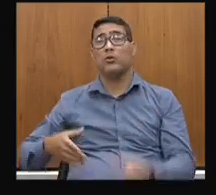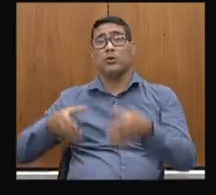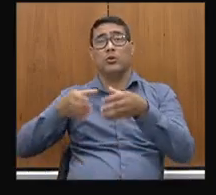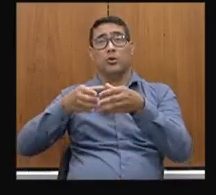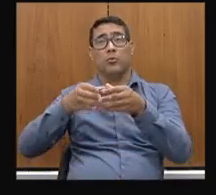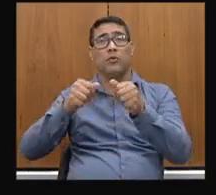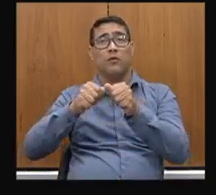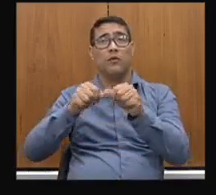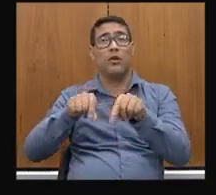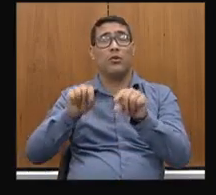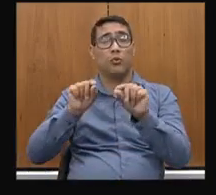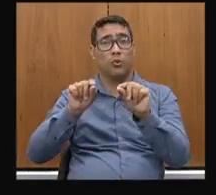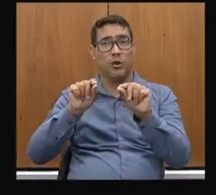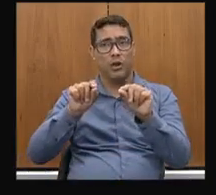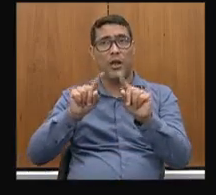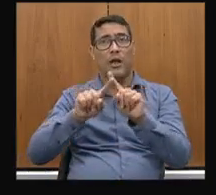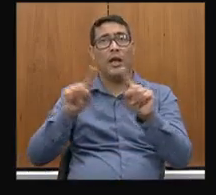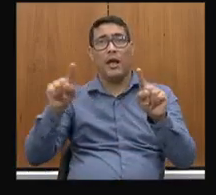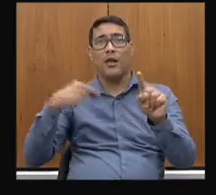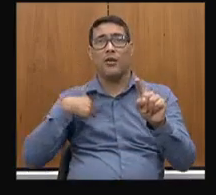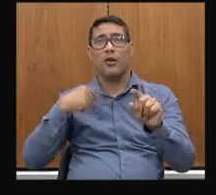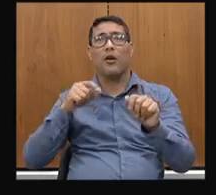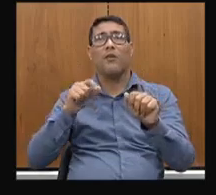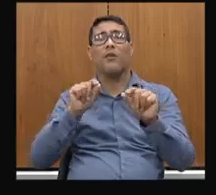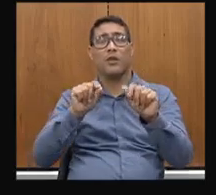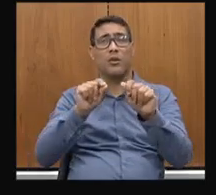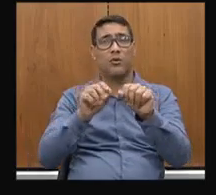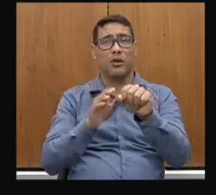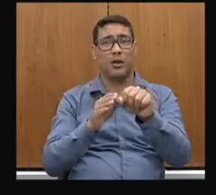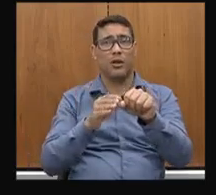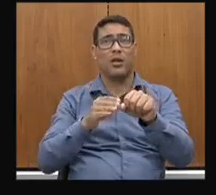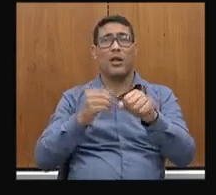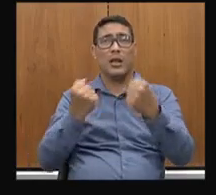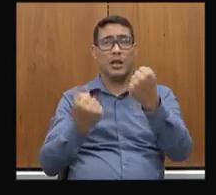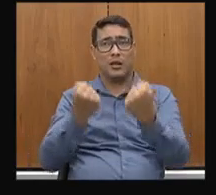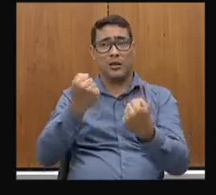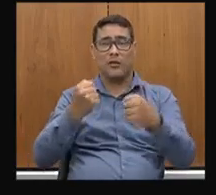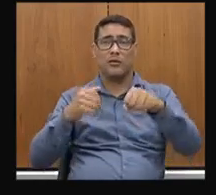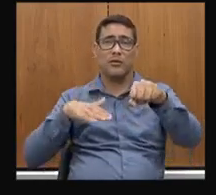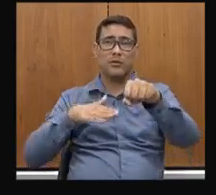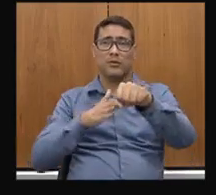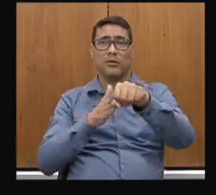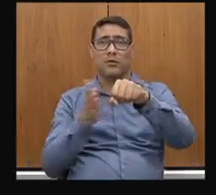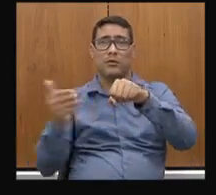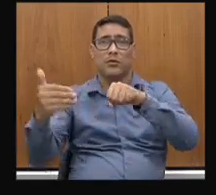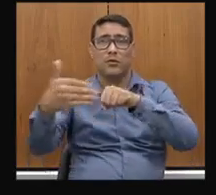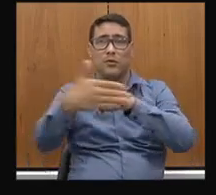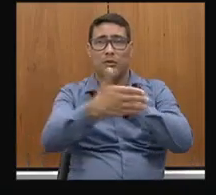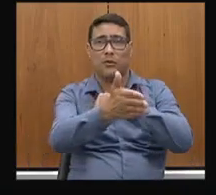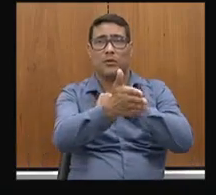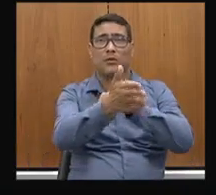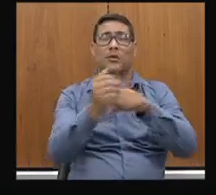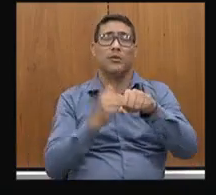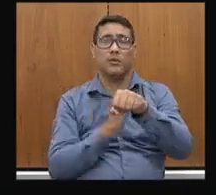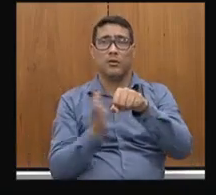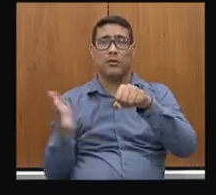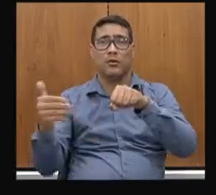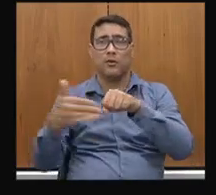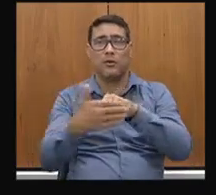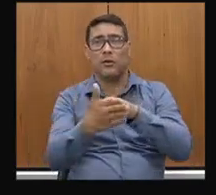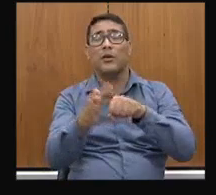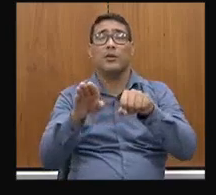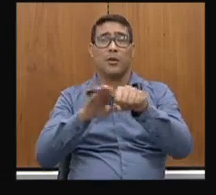nela é cada vez mais desviando o trajeto da água, porque cada vez mais vai caindo e já passou